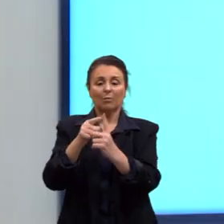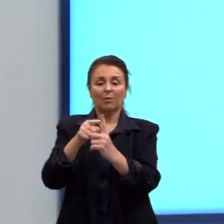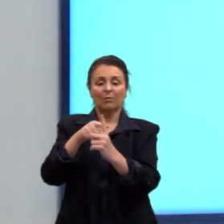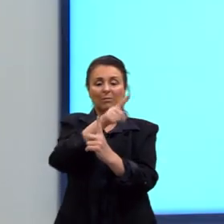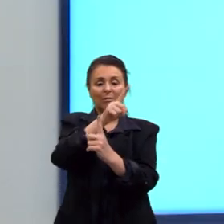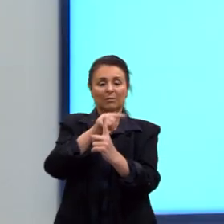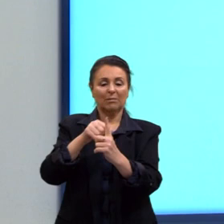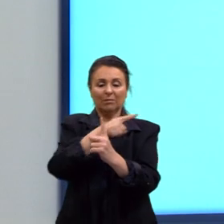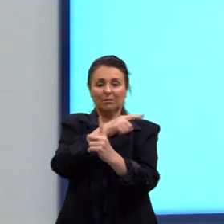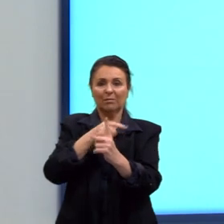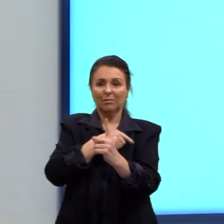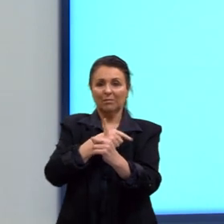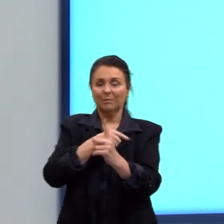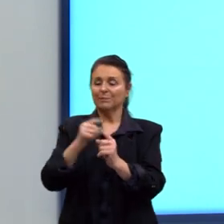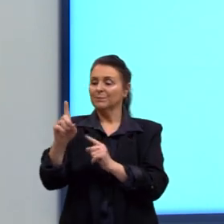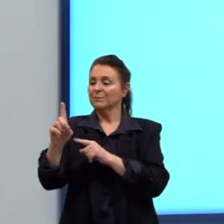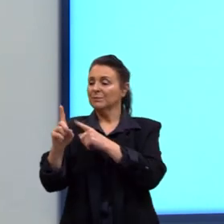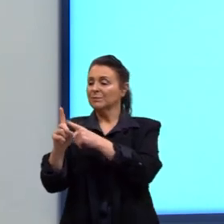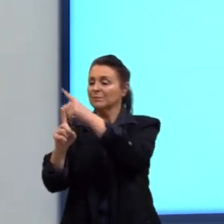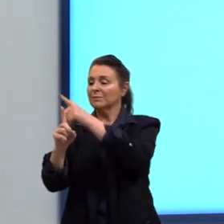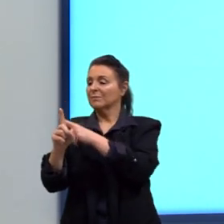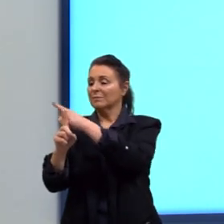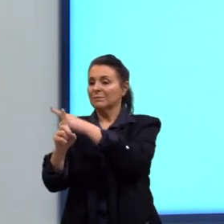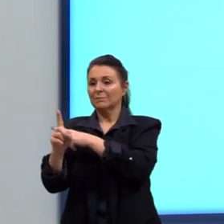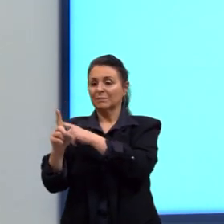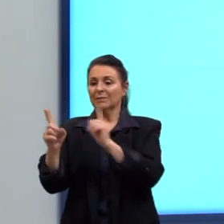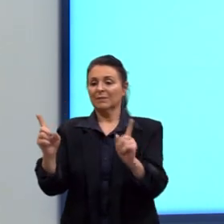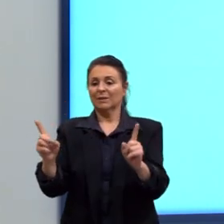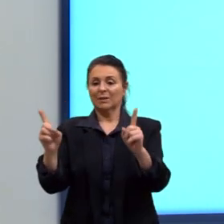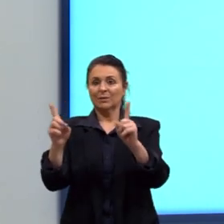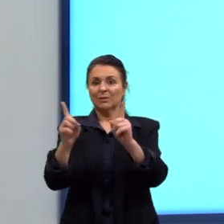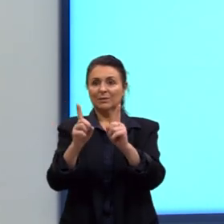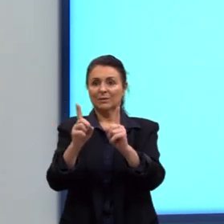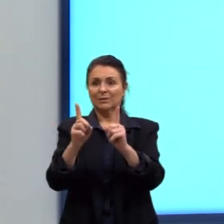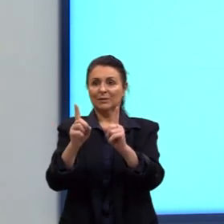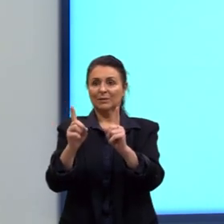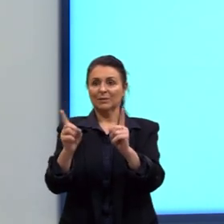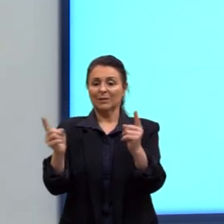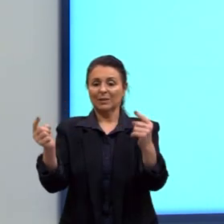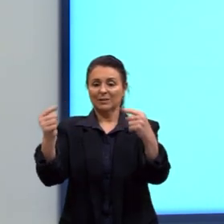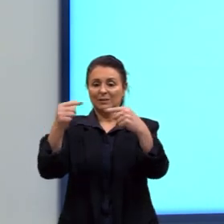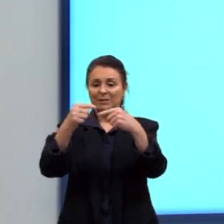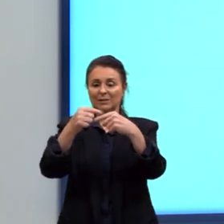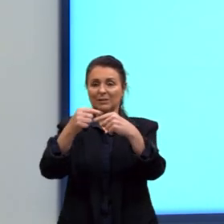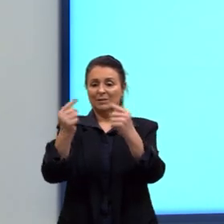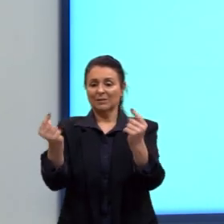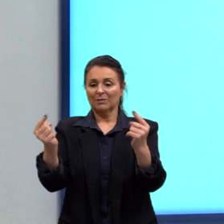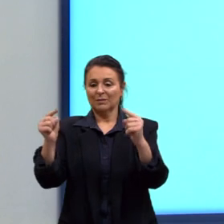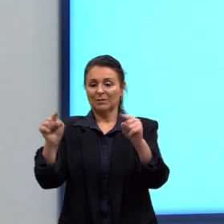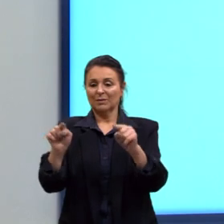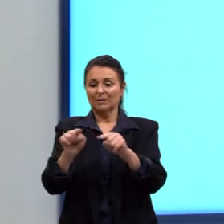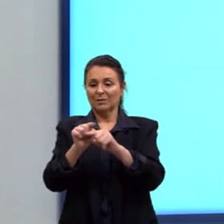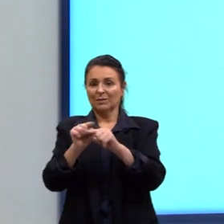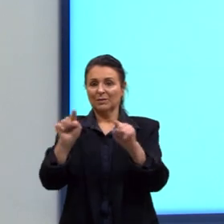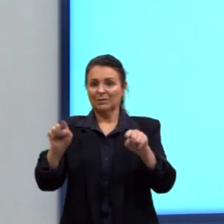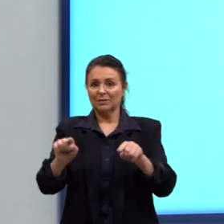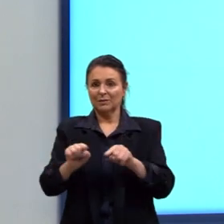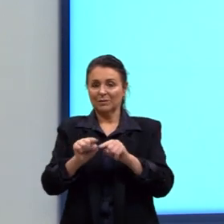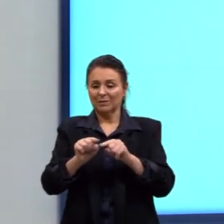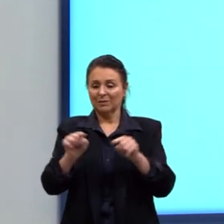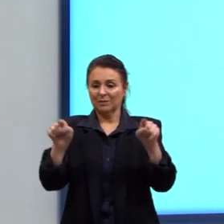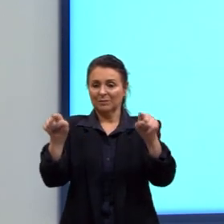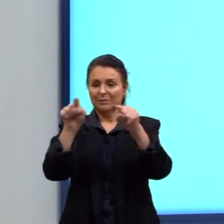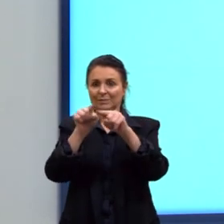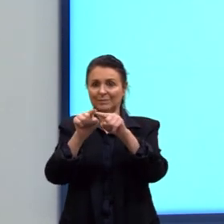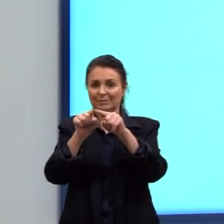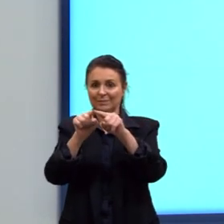normal, praticamente normal. Mas, do lado aqui, onde tem a interação entre as duas, elas vão, de certa forma,